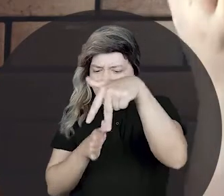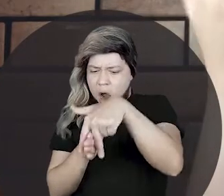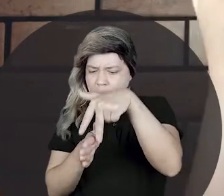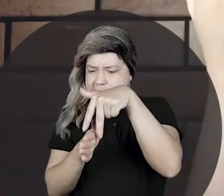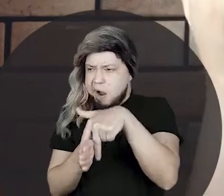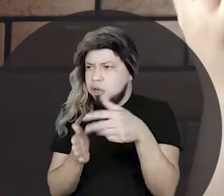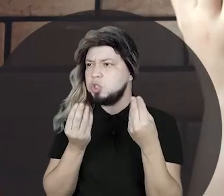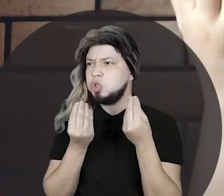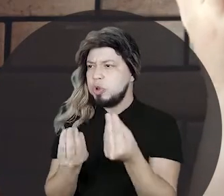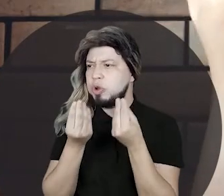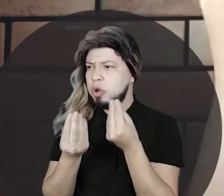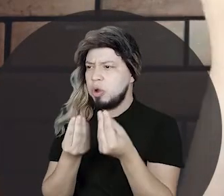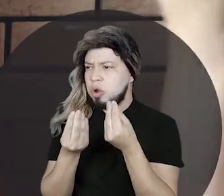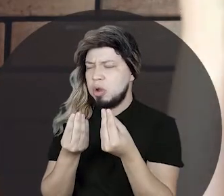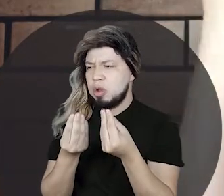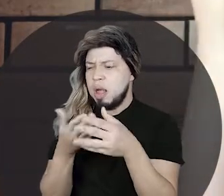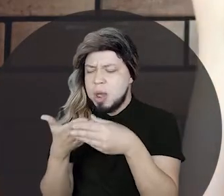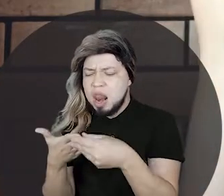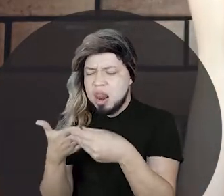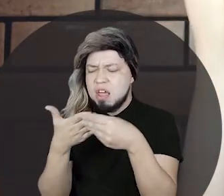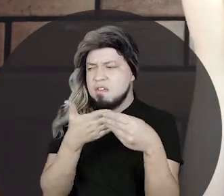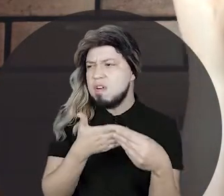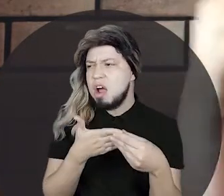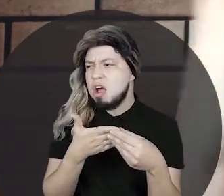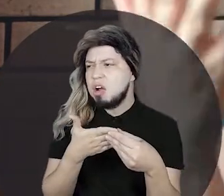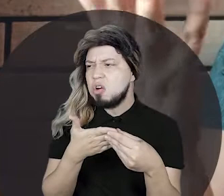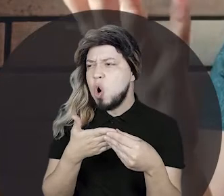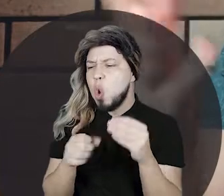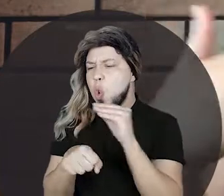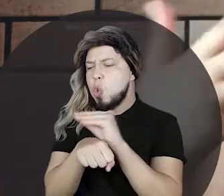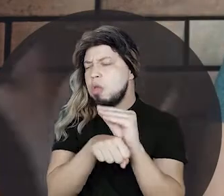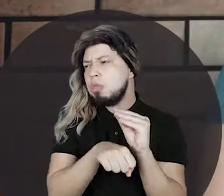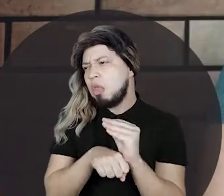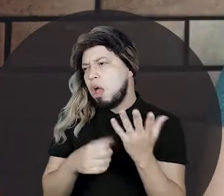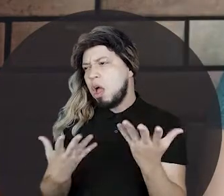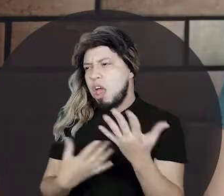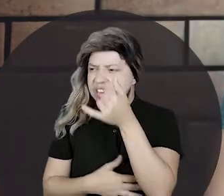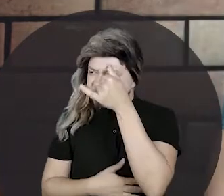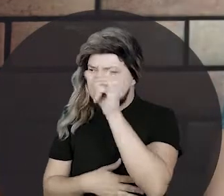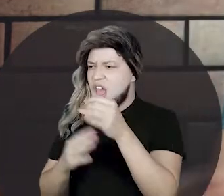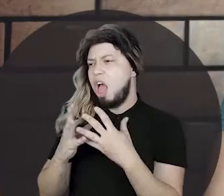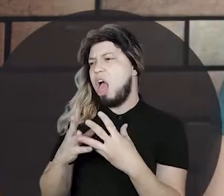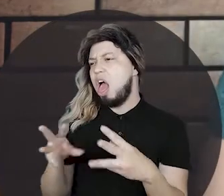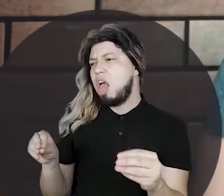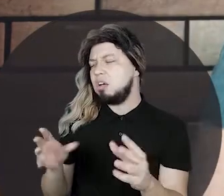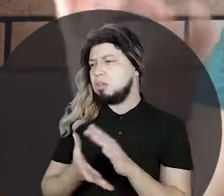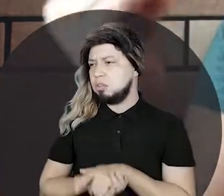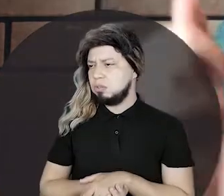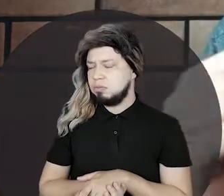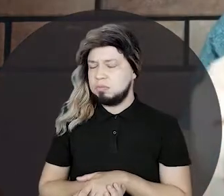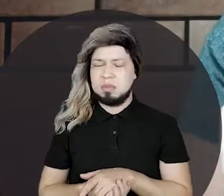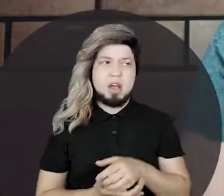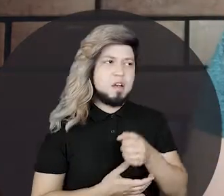podendo levar o bichinho de um jeito menos explorado, Tá explorando demais o